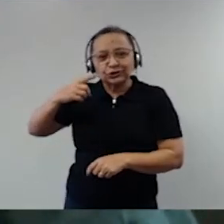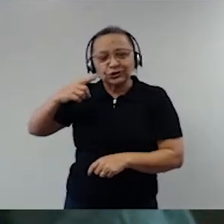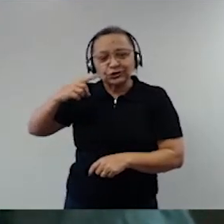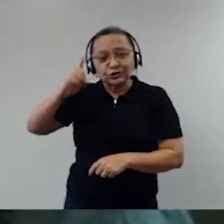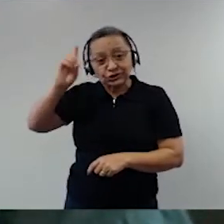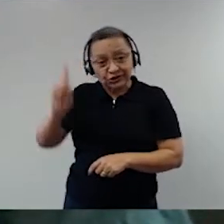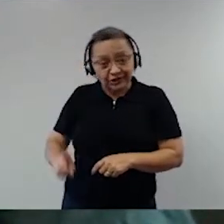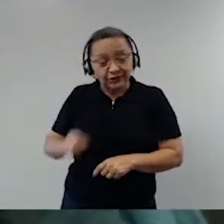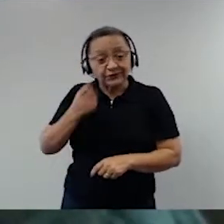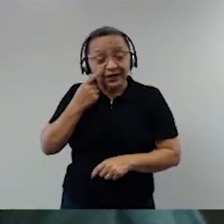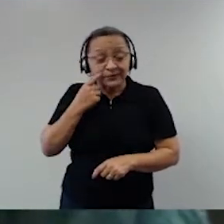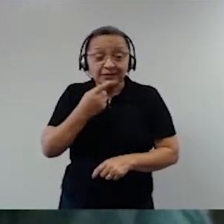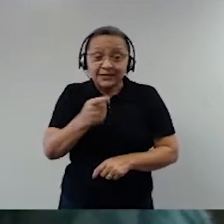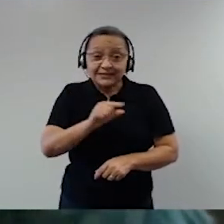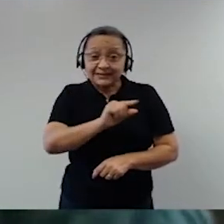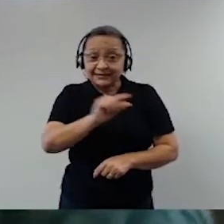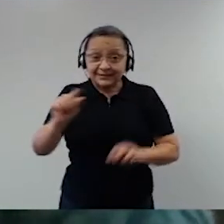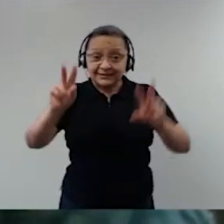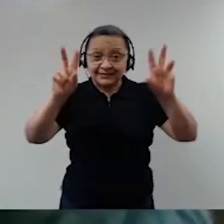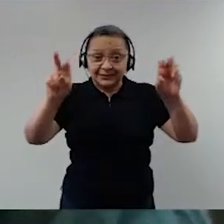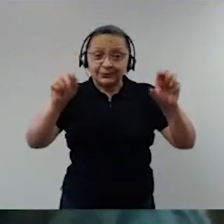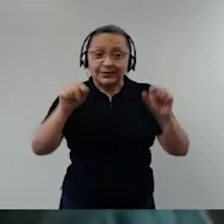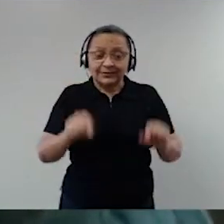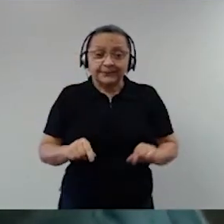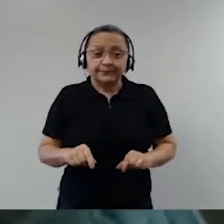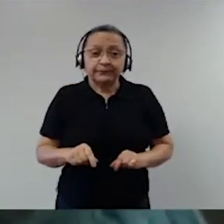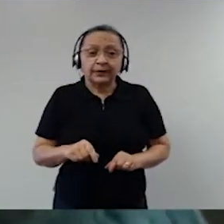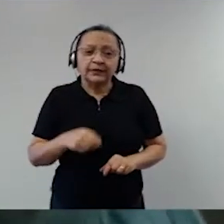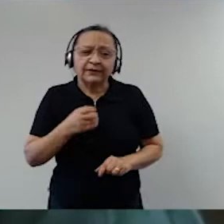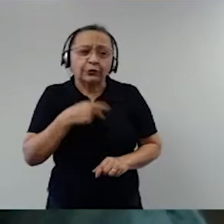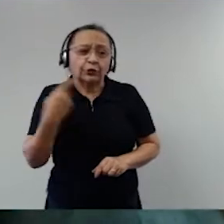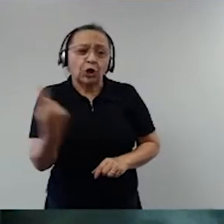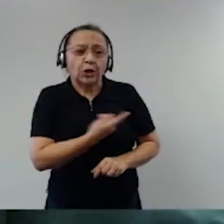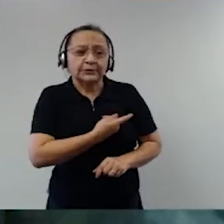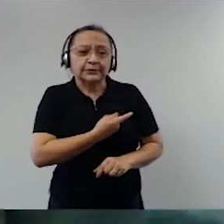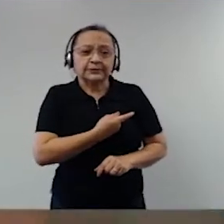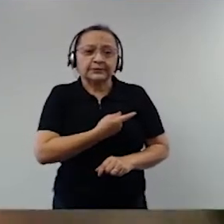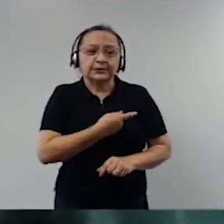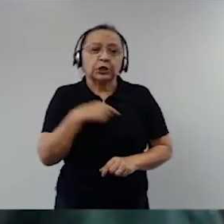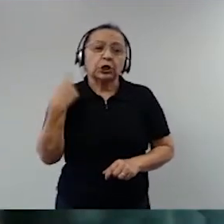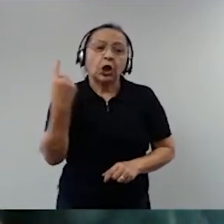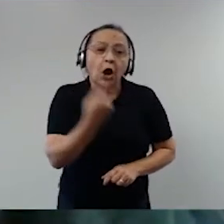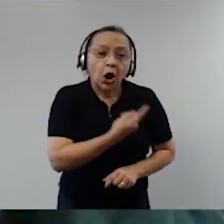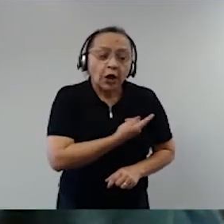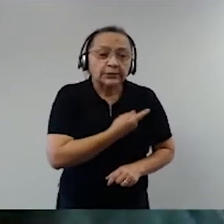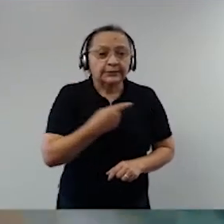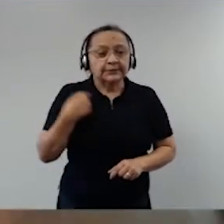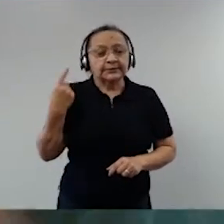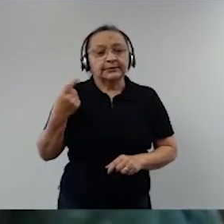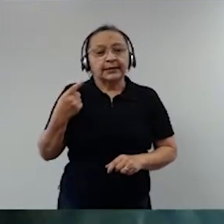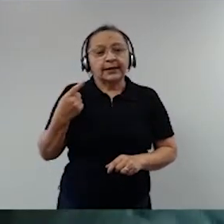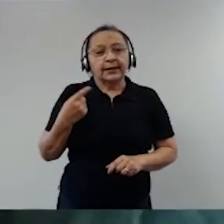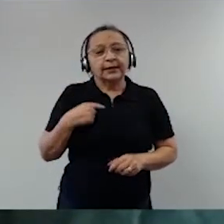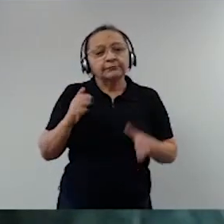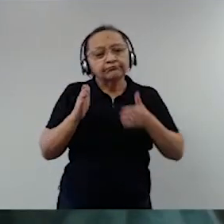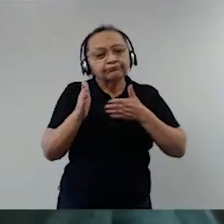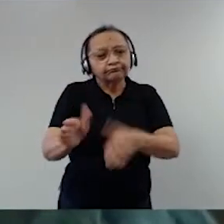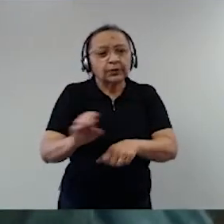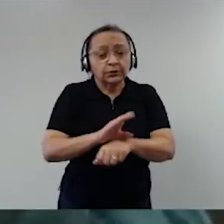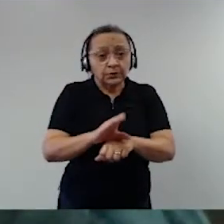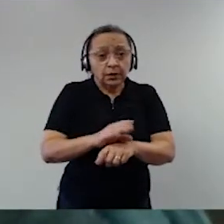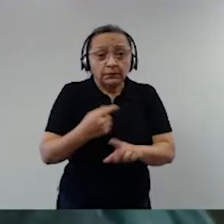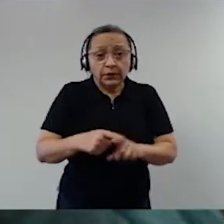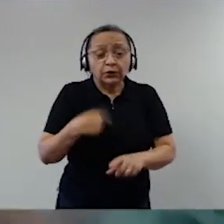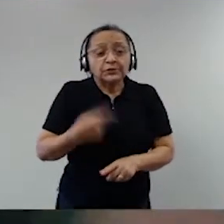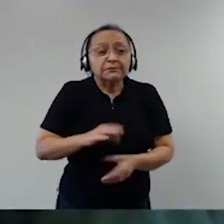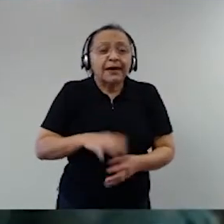constitucional das crises. Quando eu falo nós, os constitucionistas, são nós os velhos constitucionistas. Tenho 62 anos de